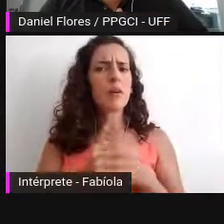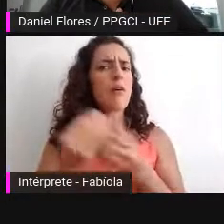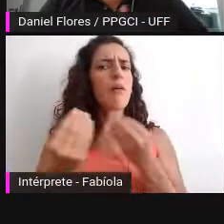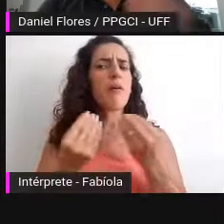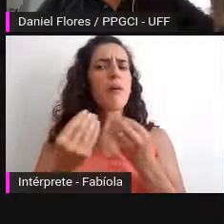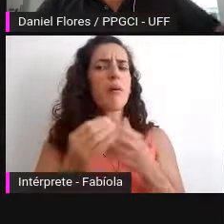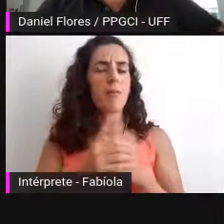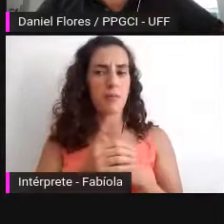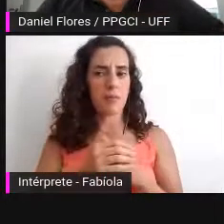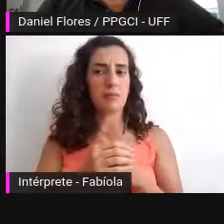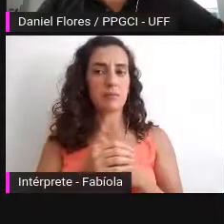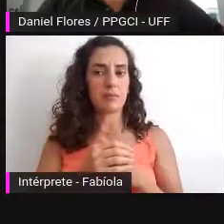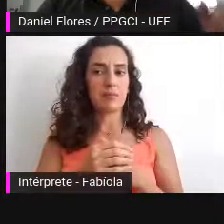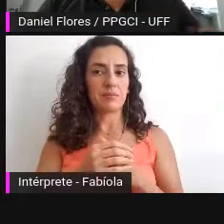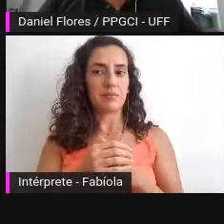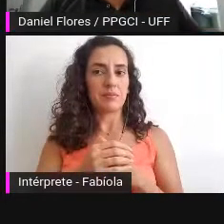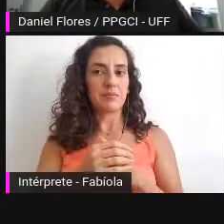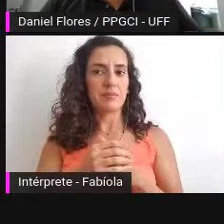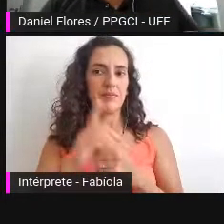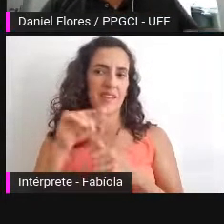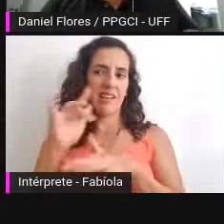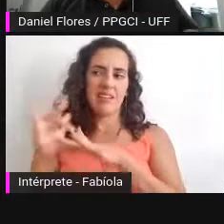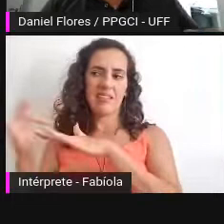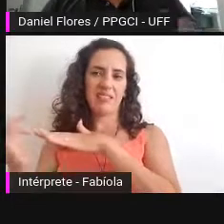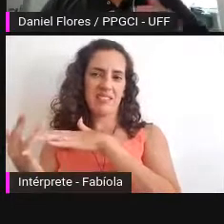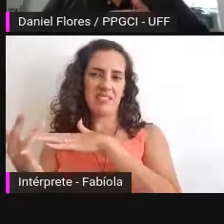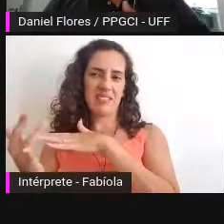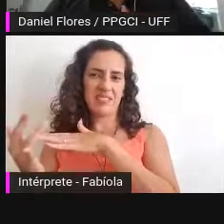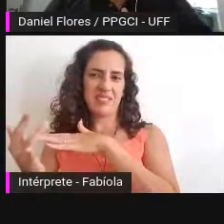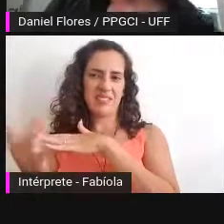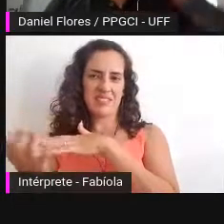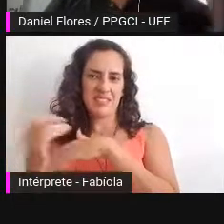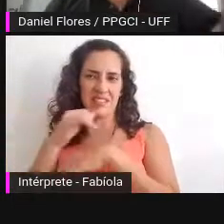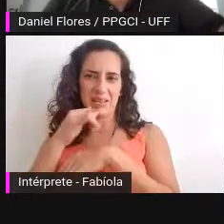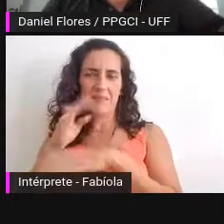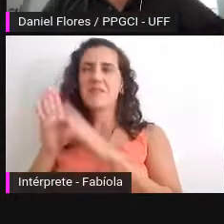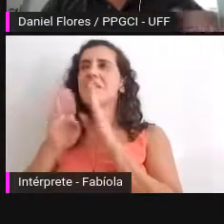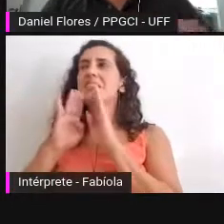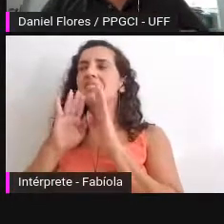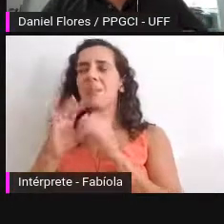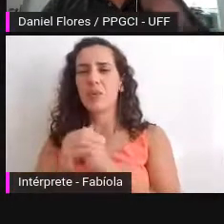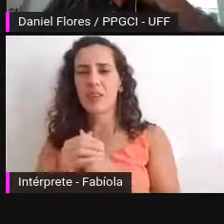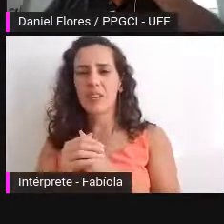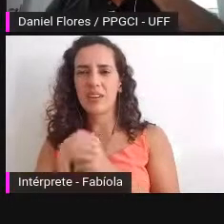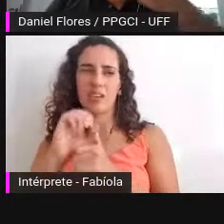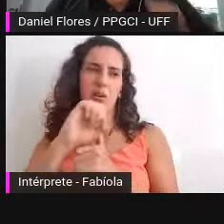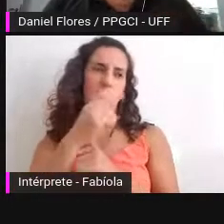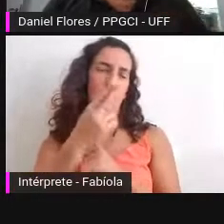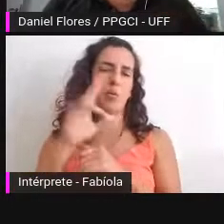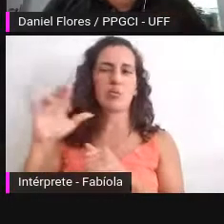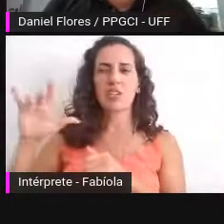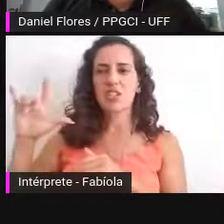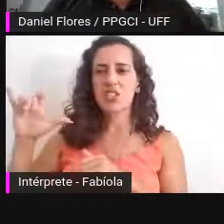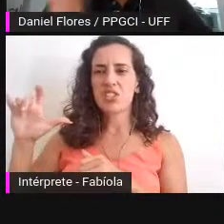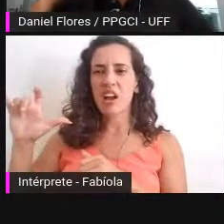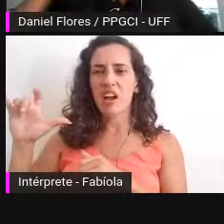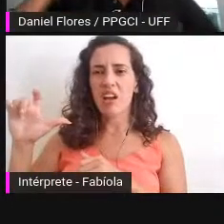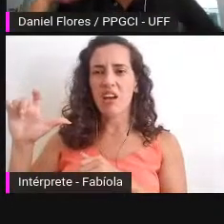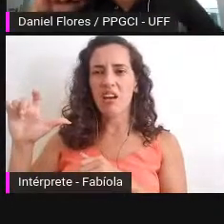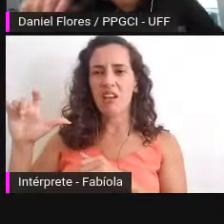numa rede social como o facebook numa rede social como o instagram mas sim